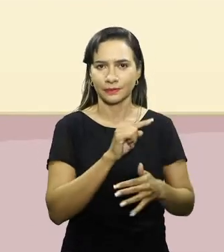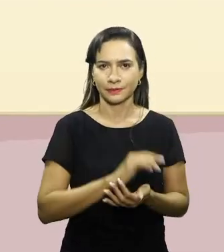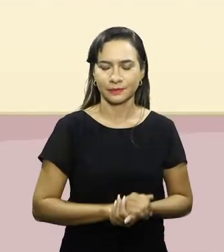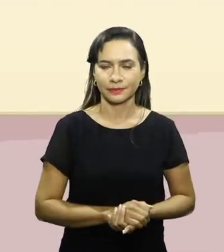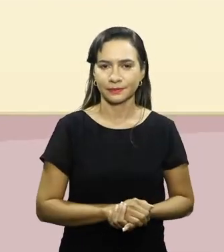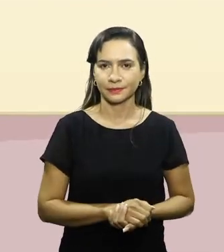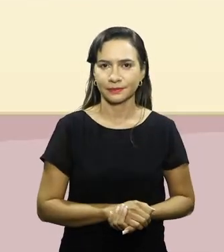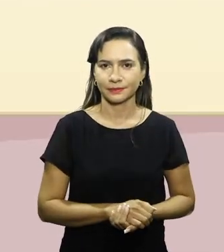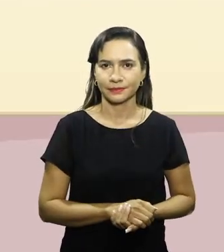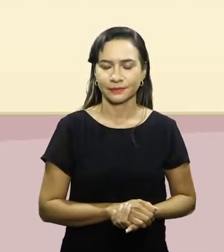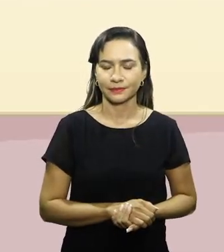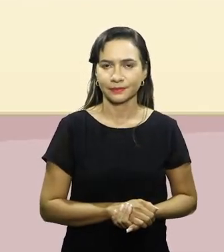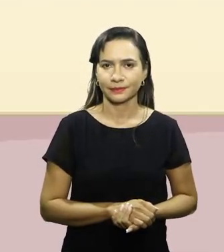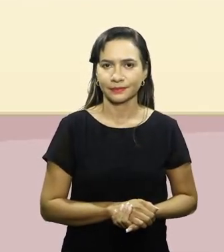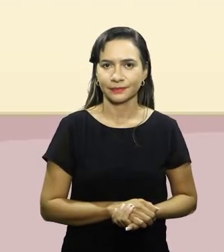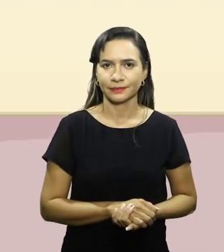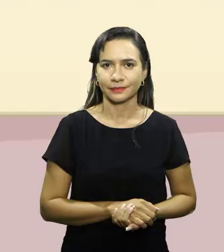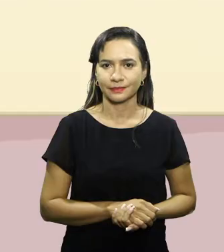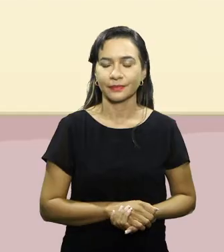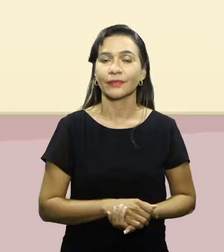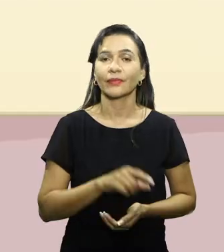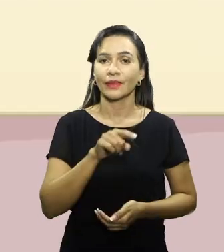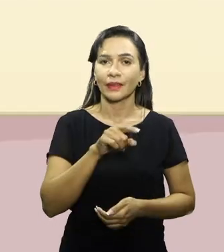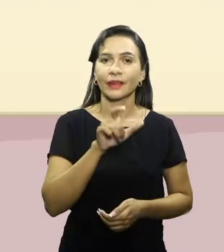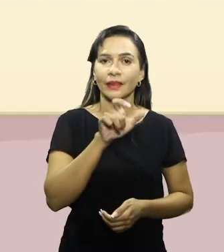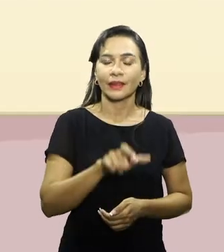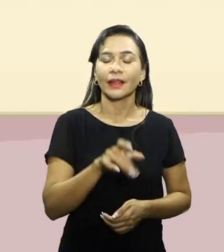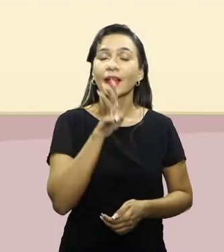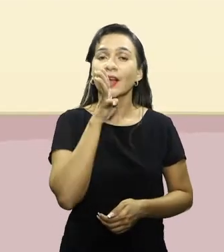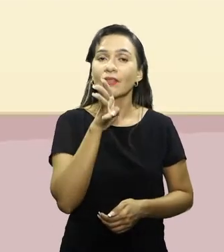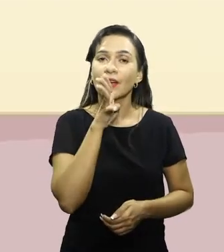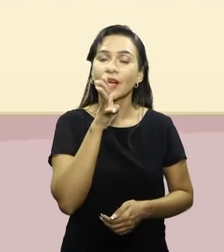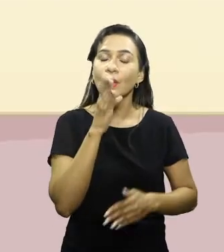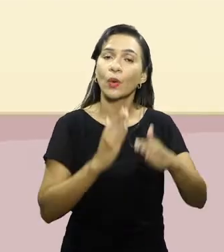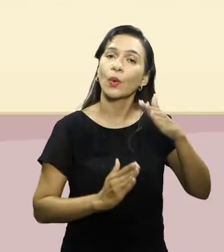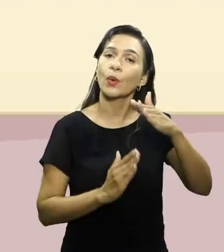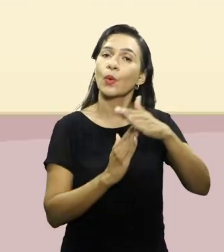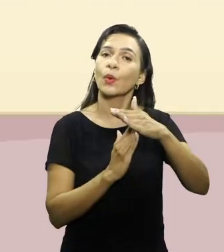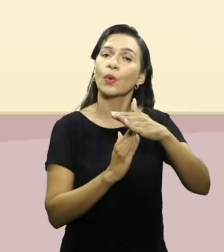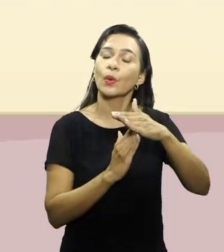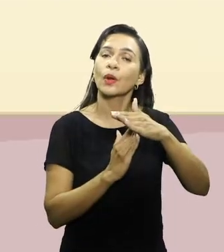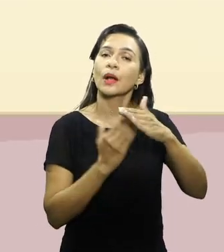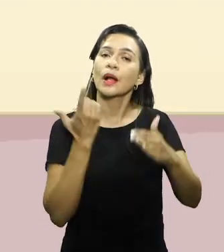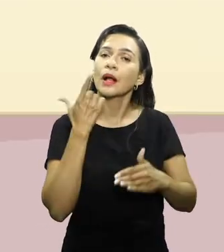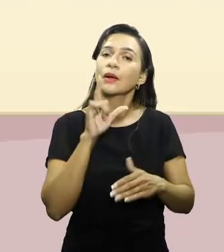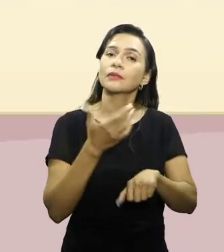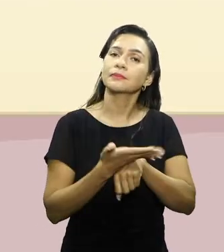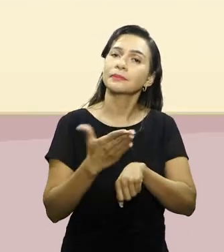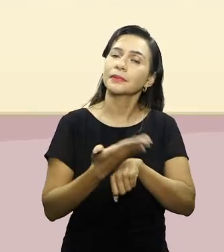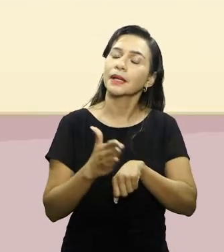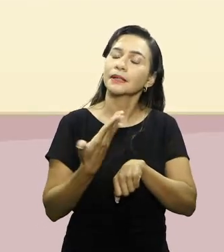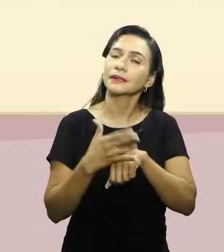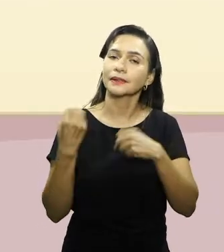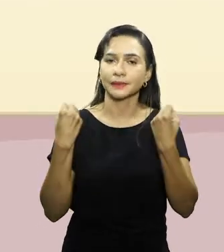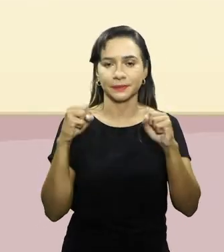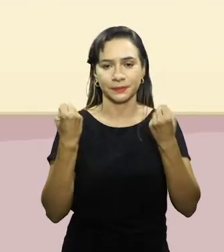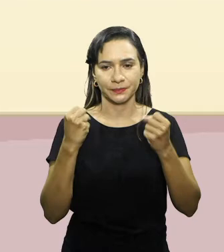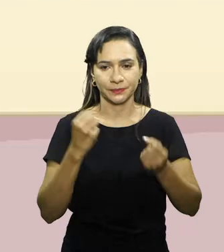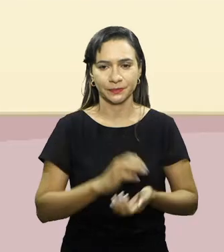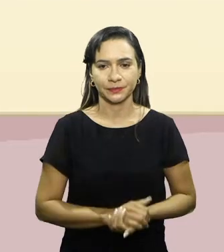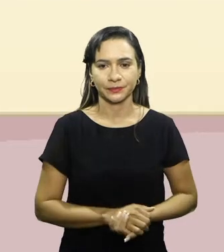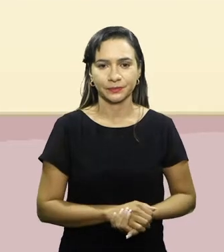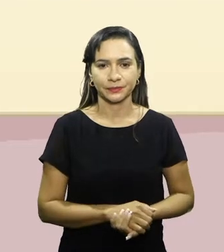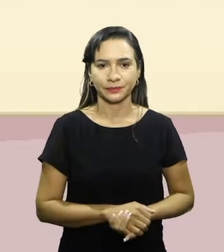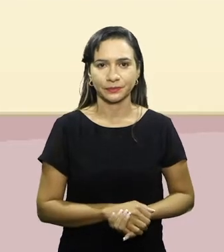A frequência cardíaca máxima é exatamente ideia de conhecer o limite máximo que nós podemos estar praticando durante o exercício físico.